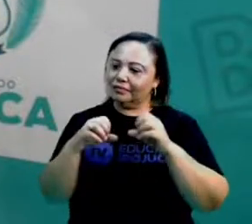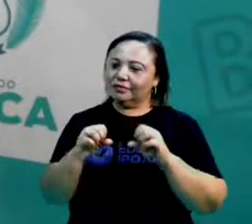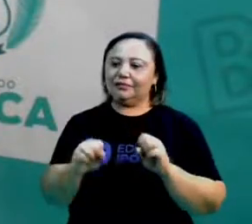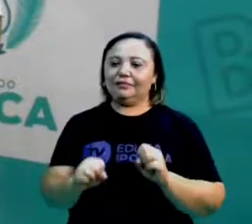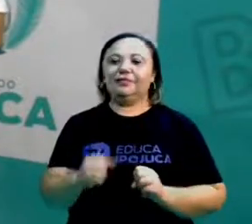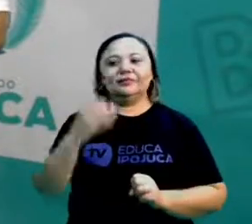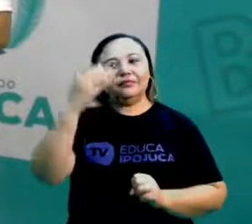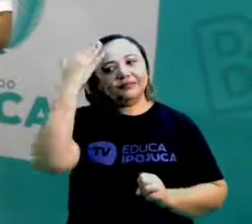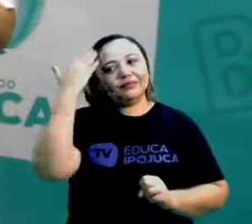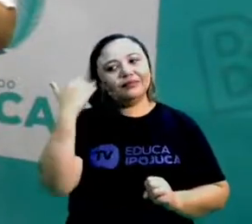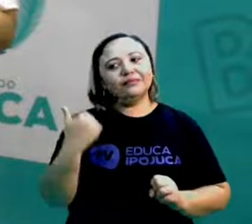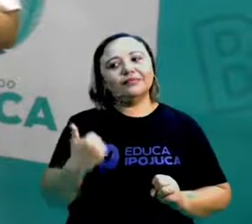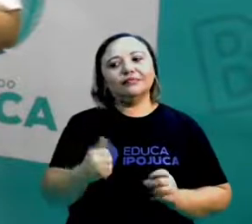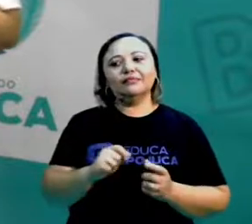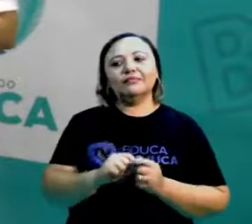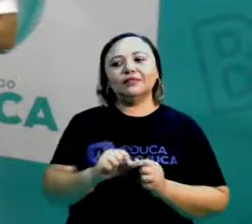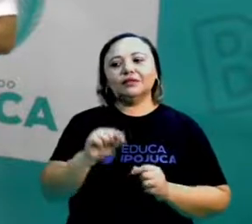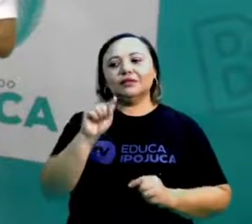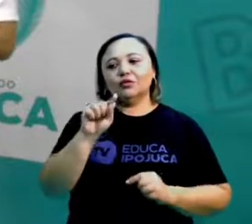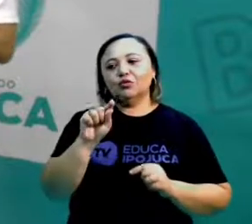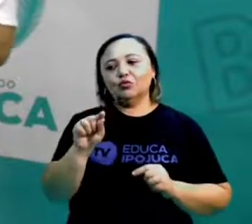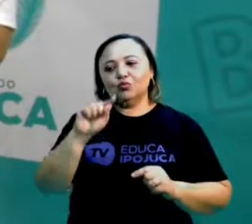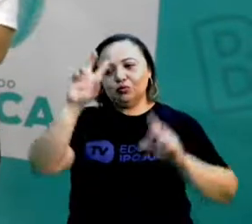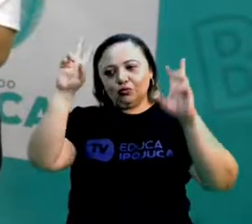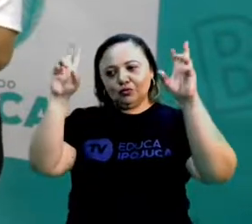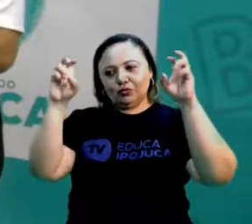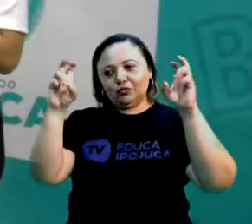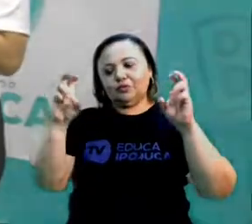através dos sinais de pontuação e das aspas.